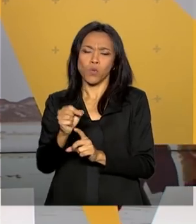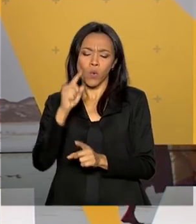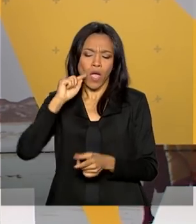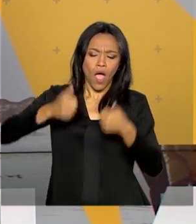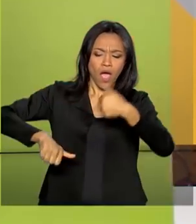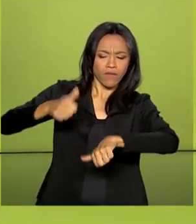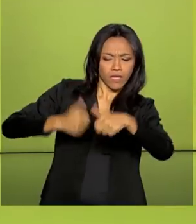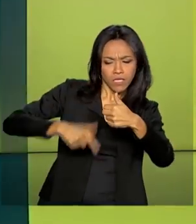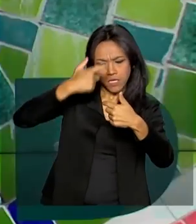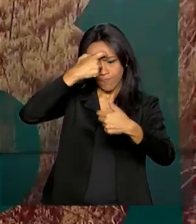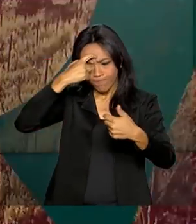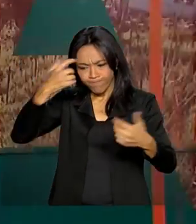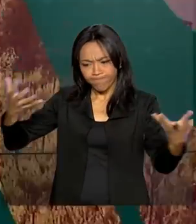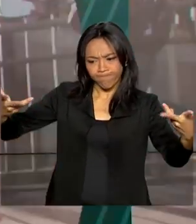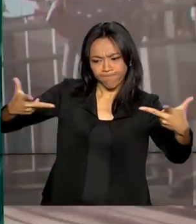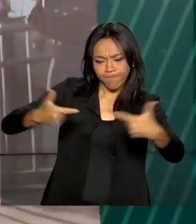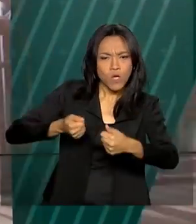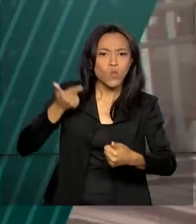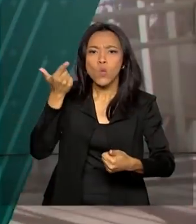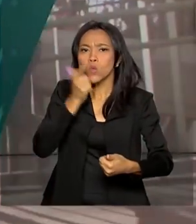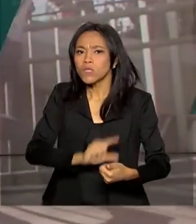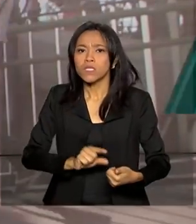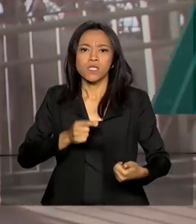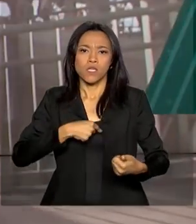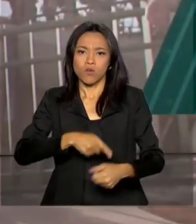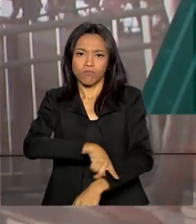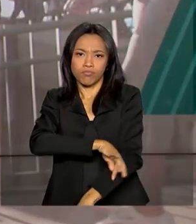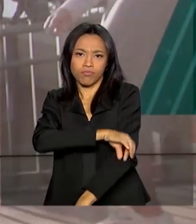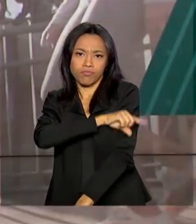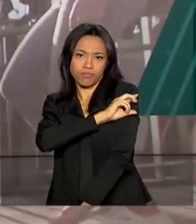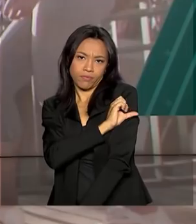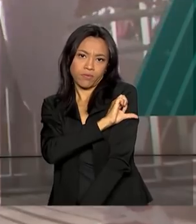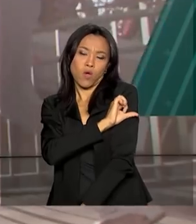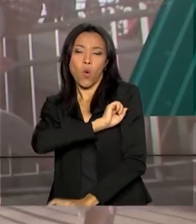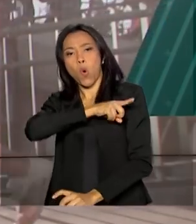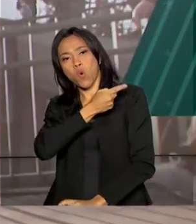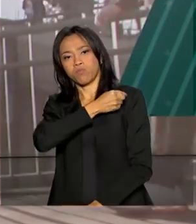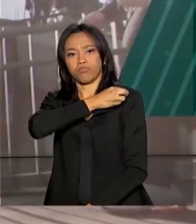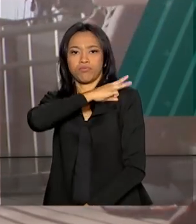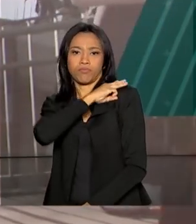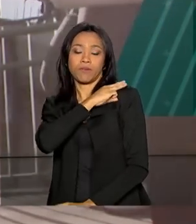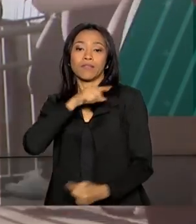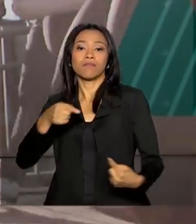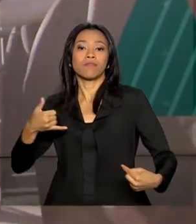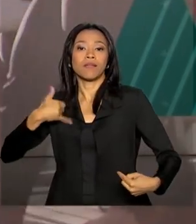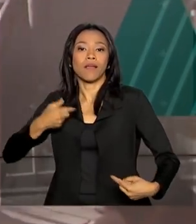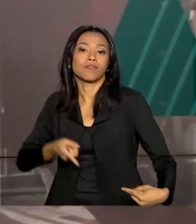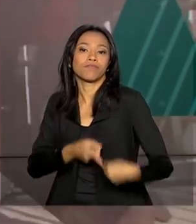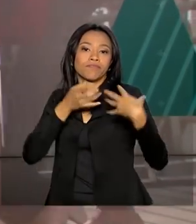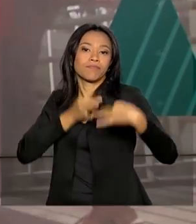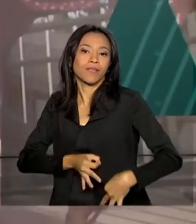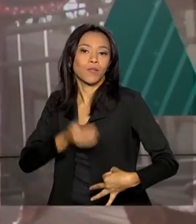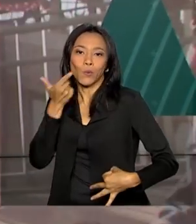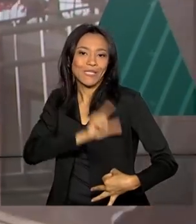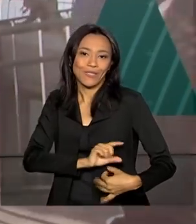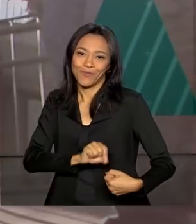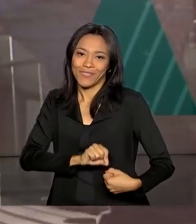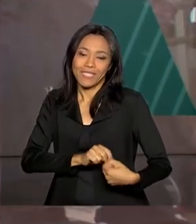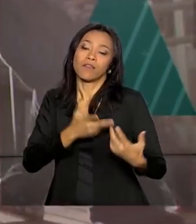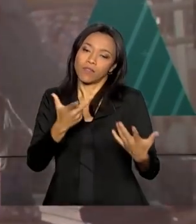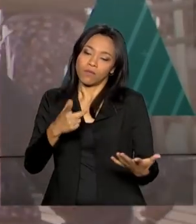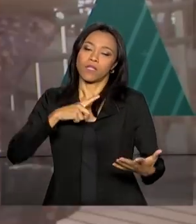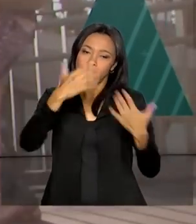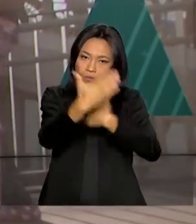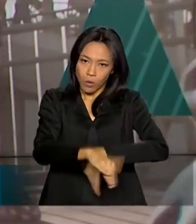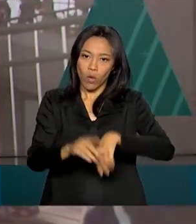jovens e adultos que não conseguiram concluir o ensino fundamental ou o ensino médio na idade adequada. As provas serão realizadas no dia